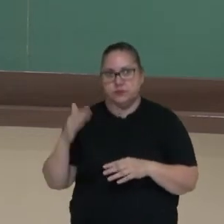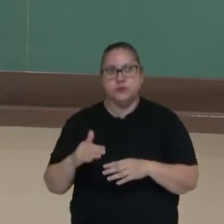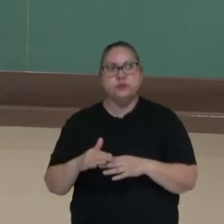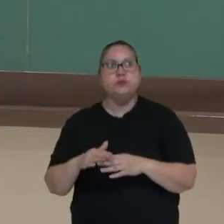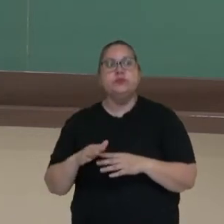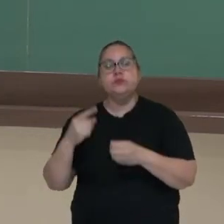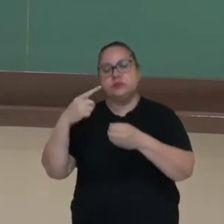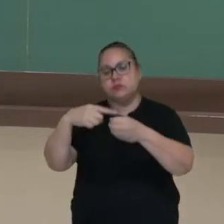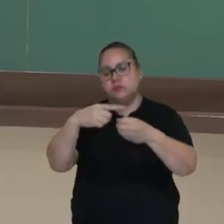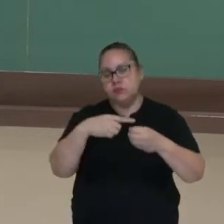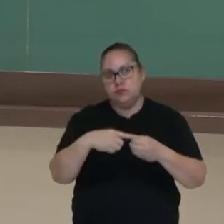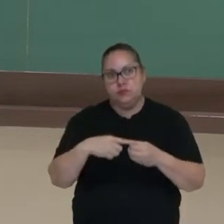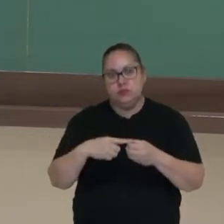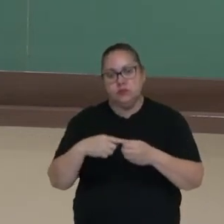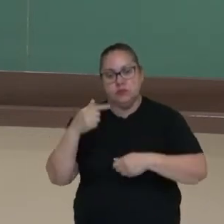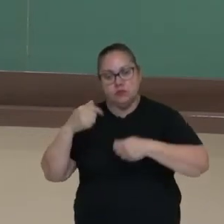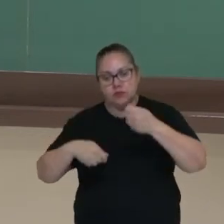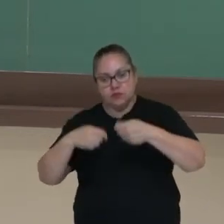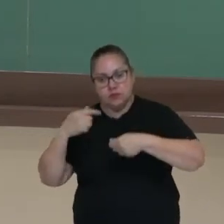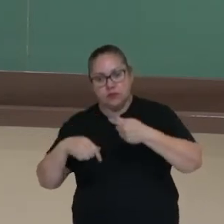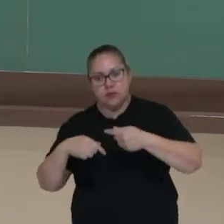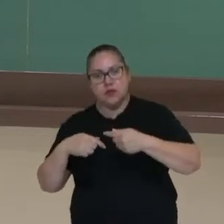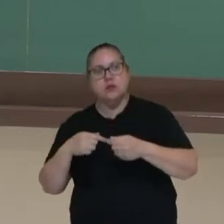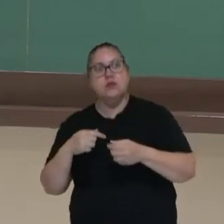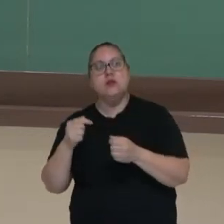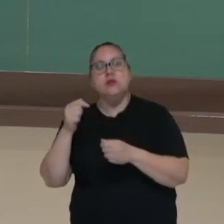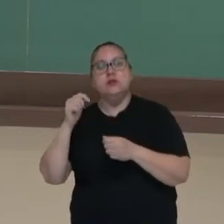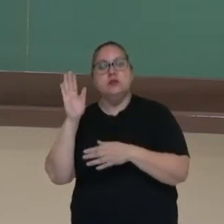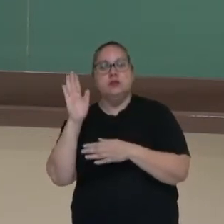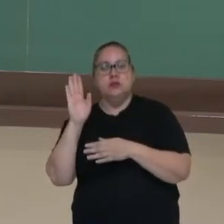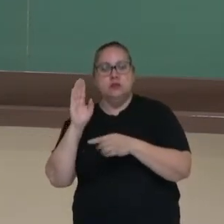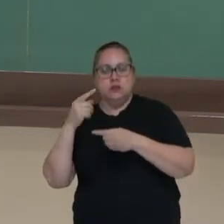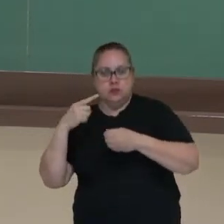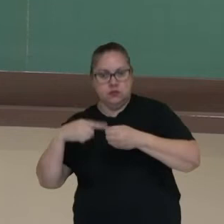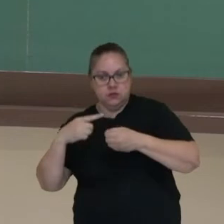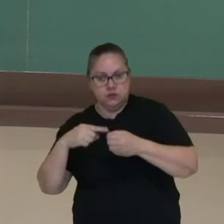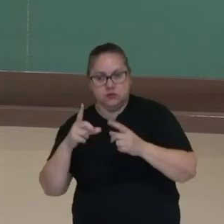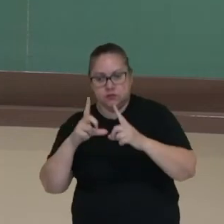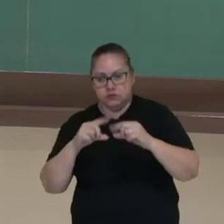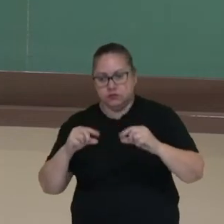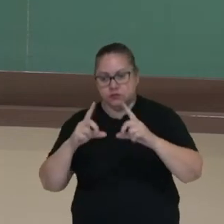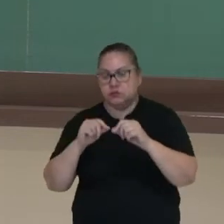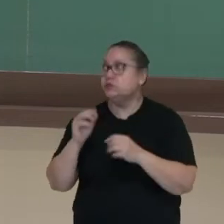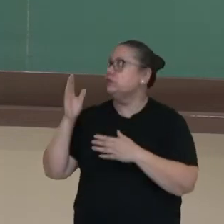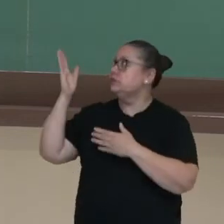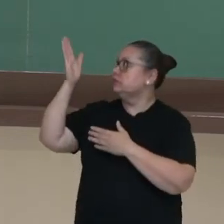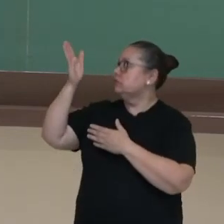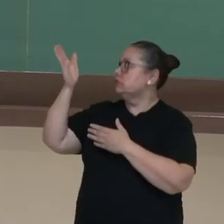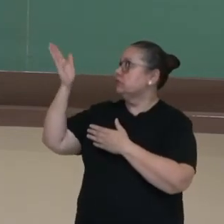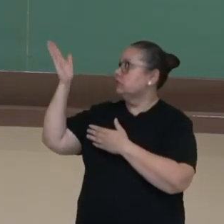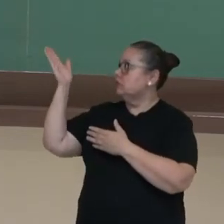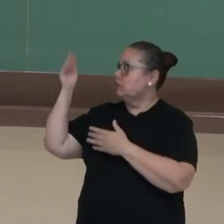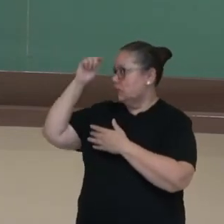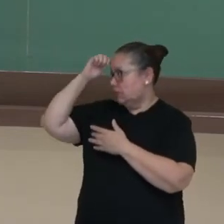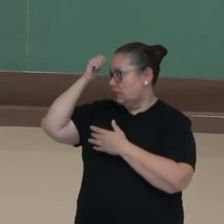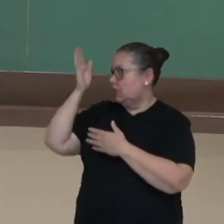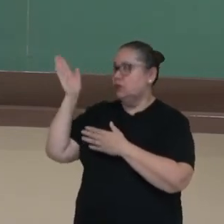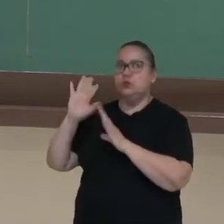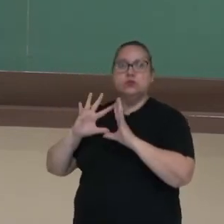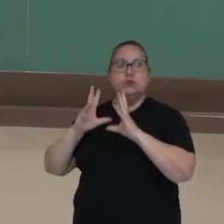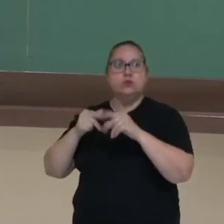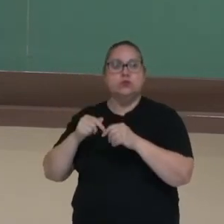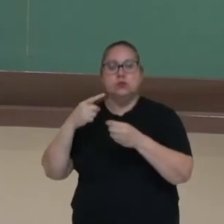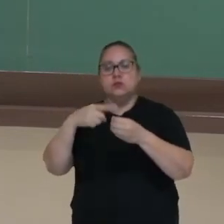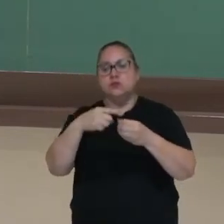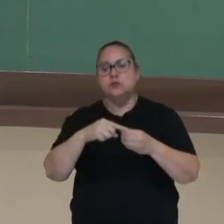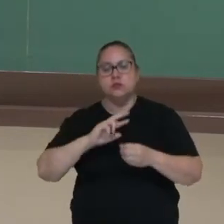Então, cidades político-administrativas, além de Brasília, nós temos Washington nos Estados Unidos, Zontawa, também, no Canadá. As